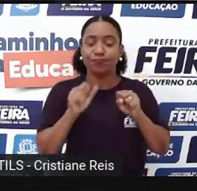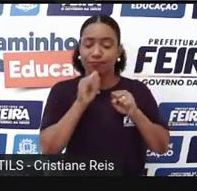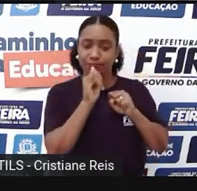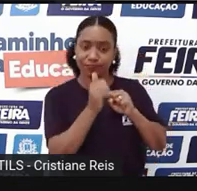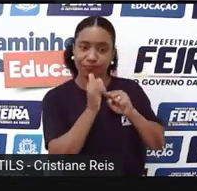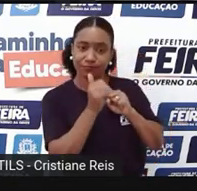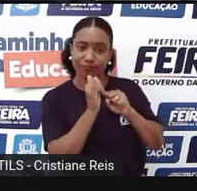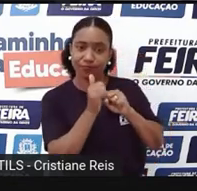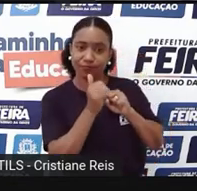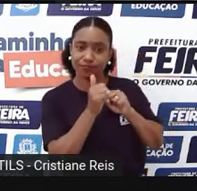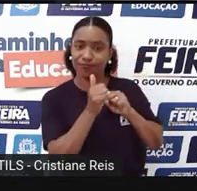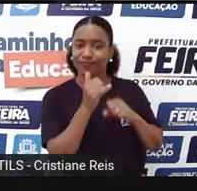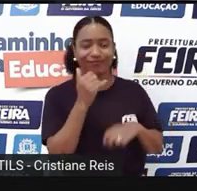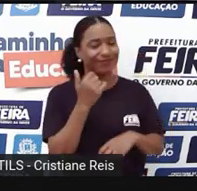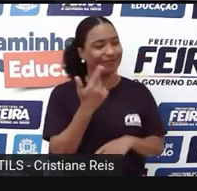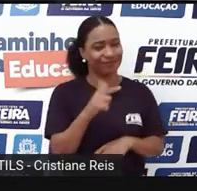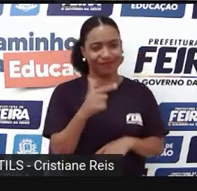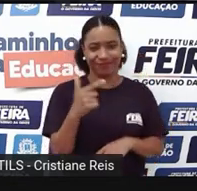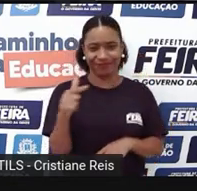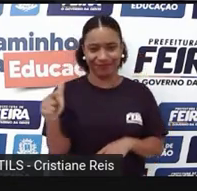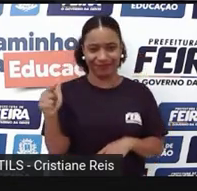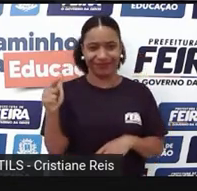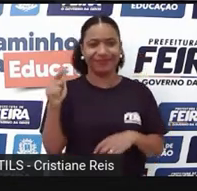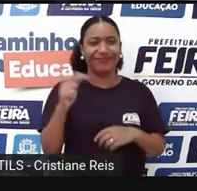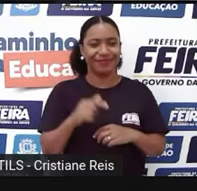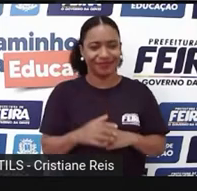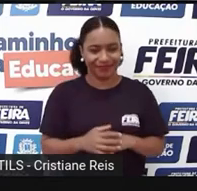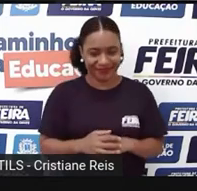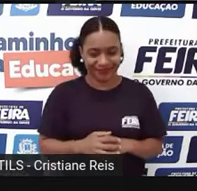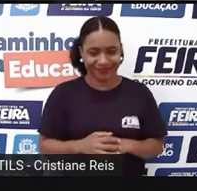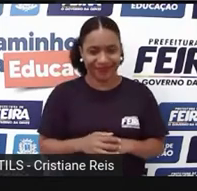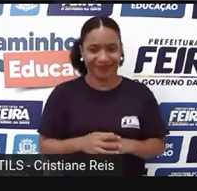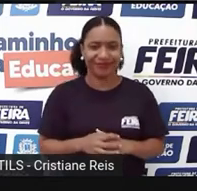da qual ele não participou. Ok?